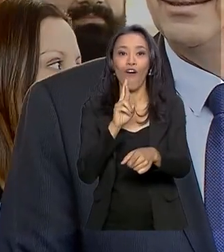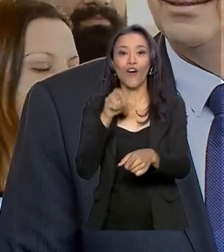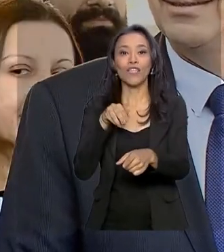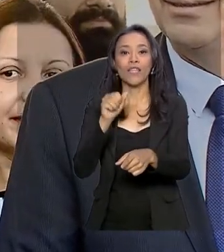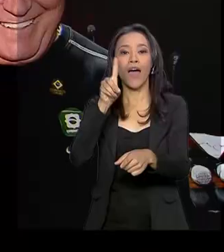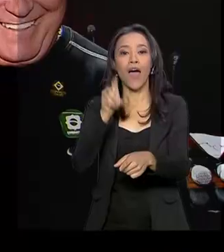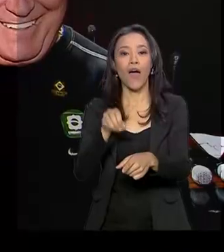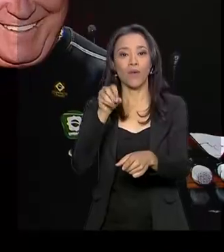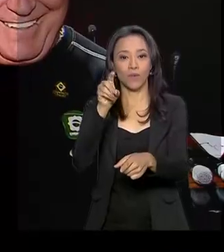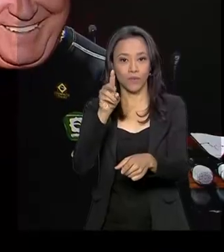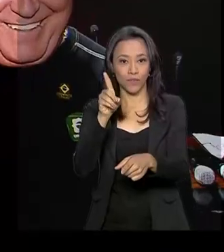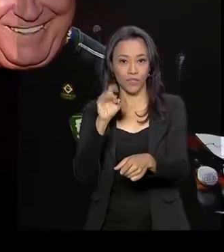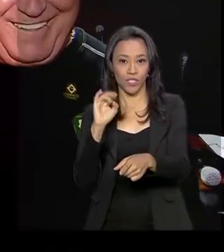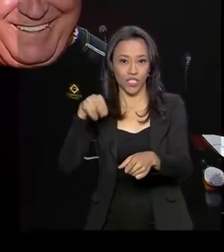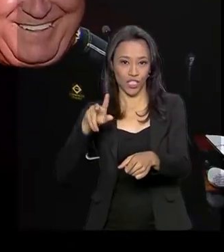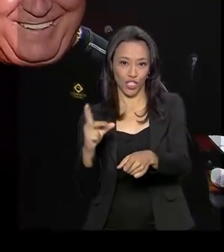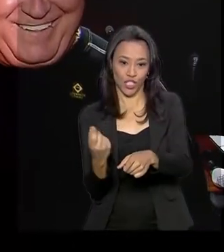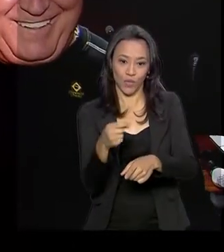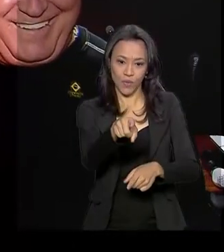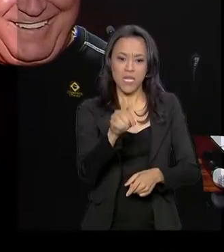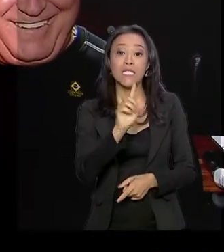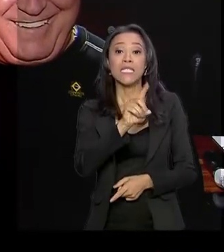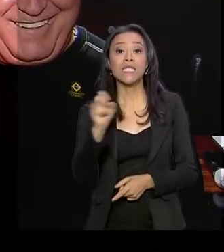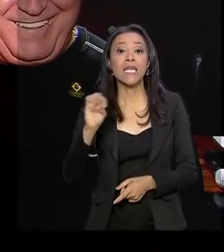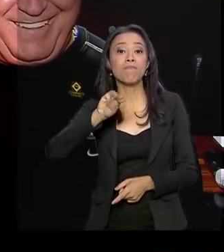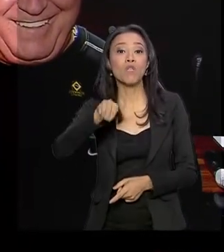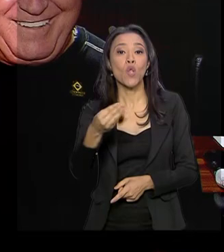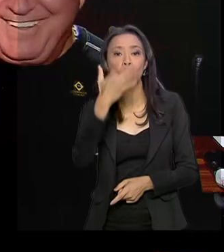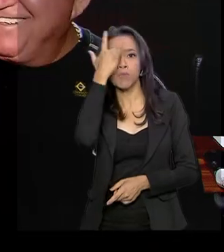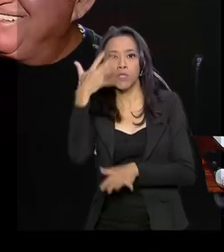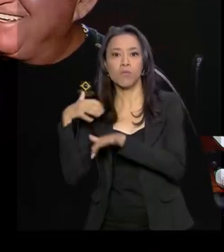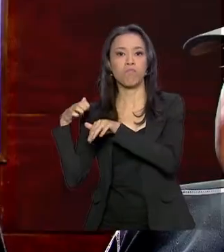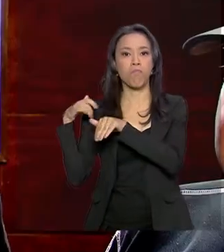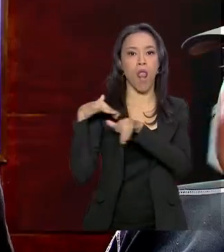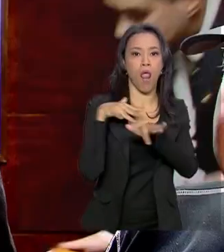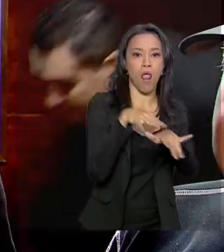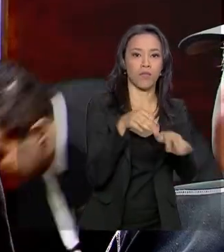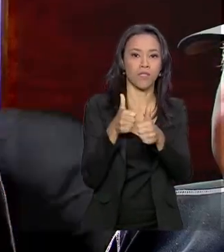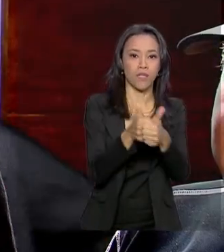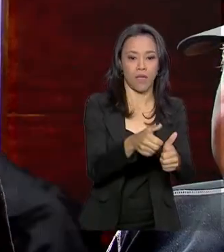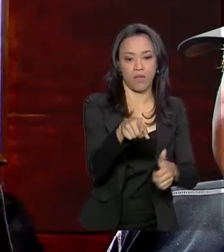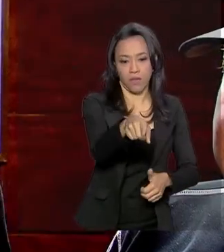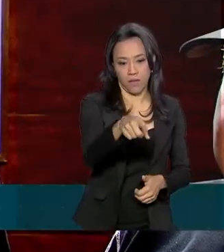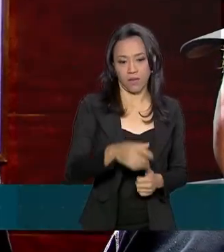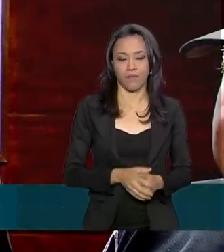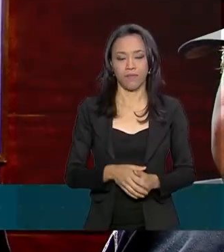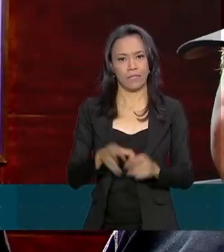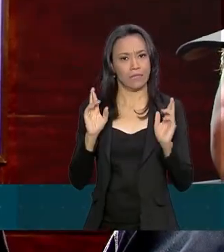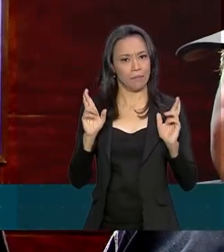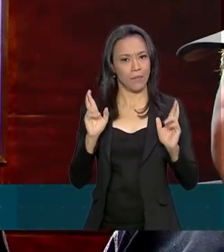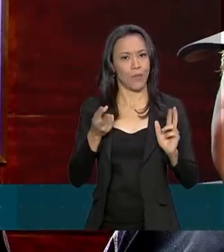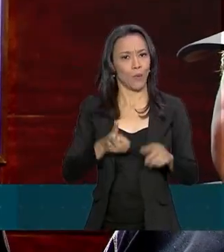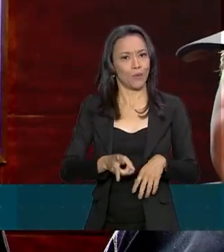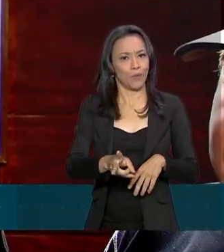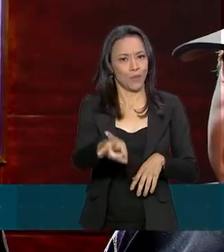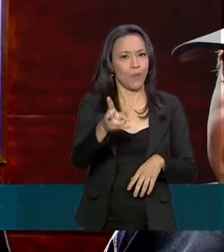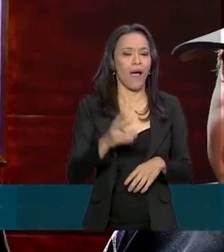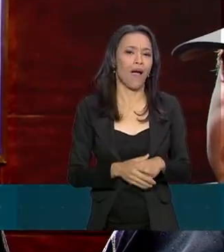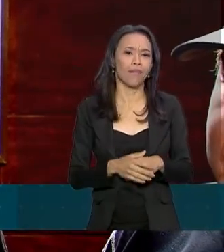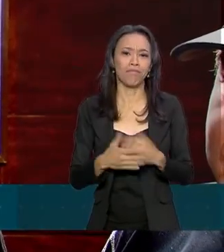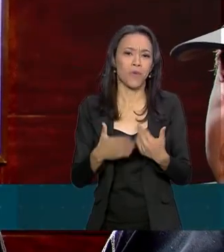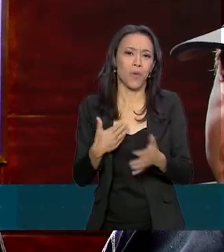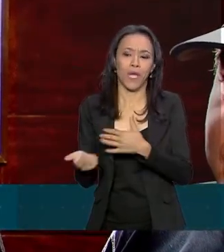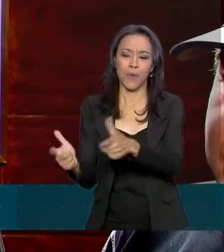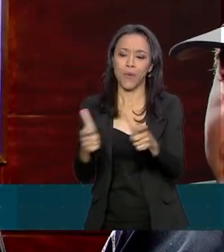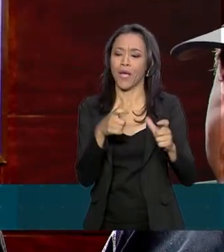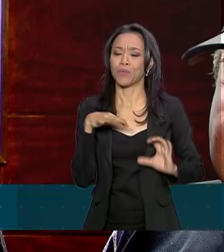tem nada menos que 100 milhões de seguidores pelo mundo. Espero continuar a ir em todo lugar do mundo